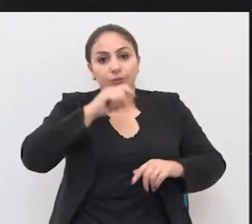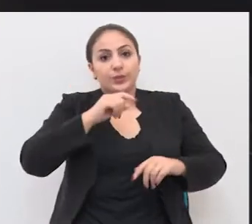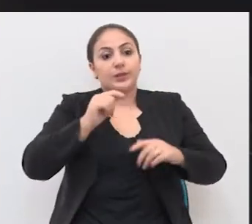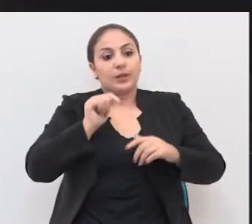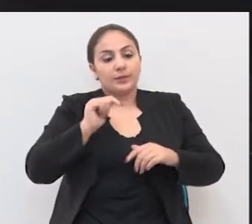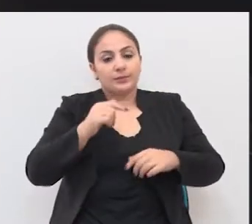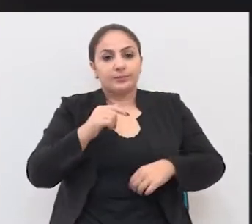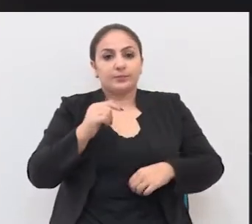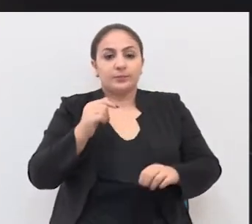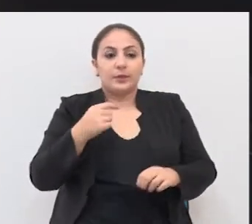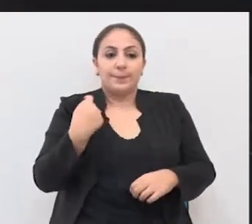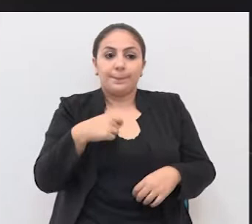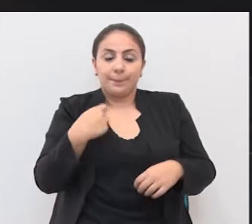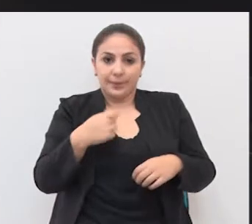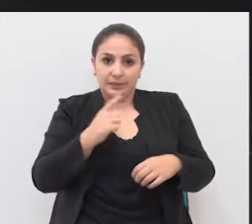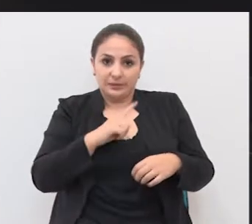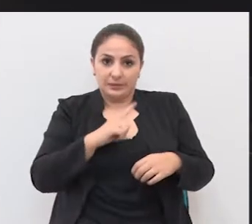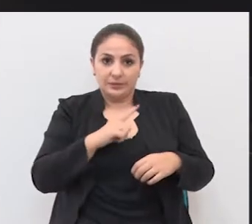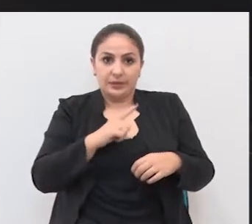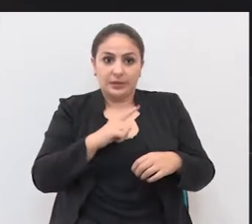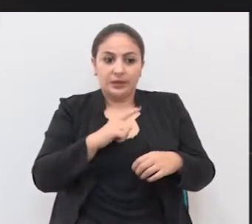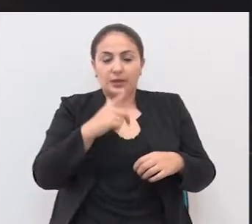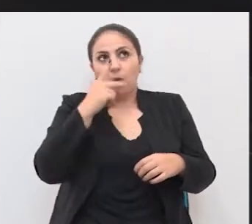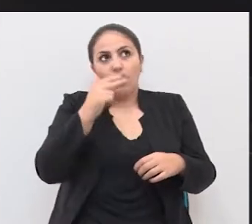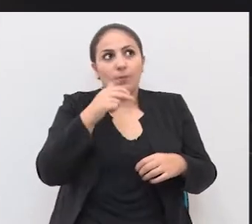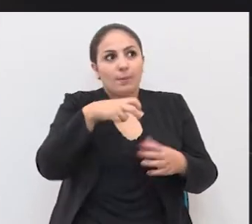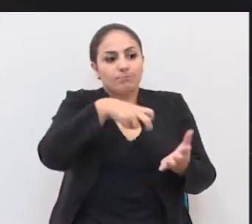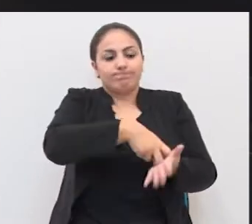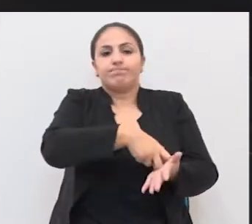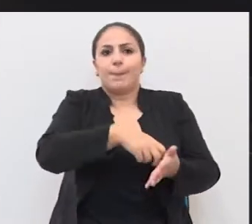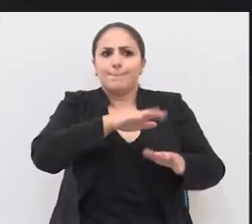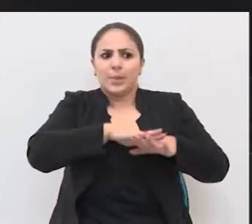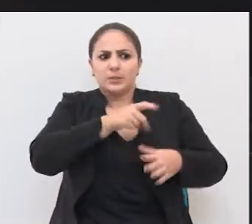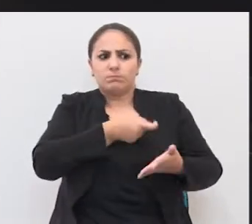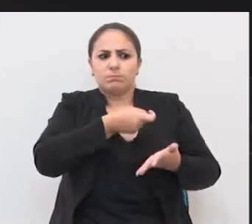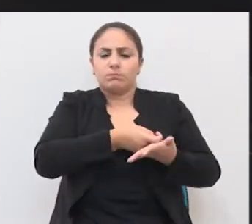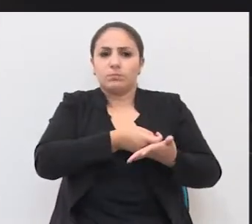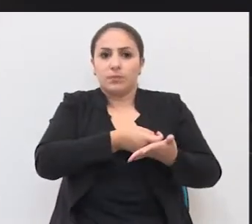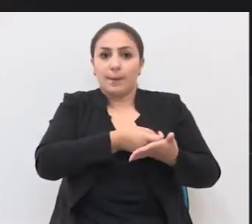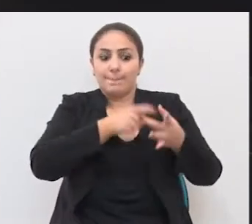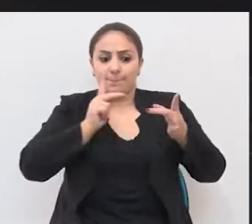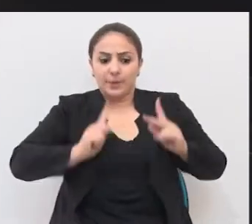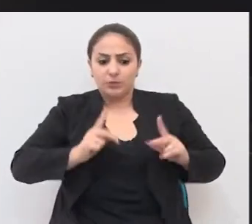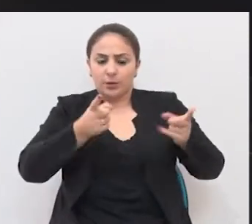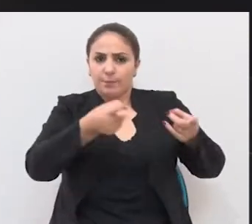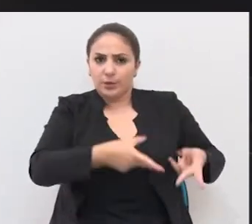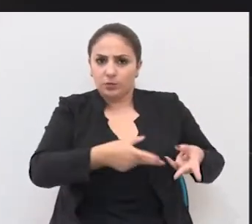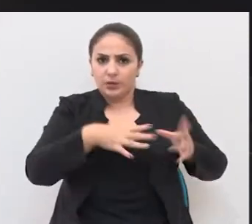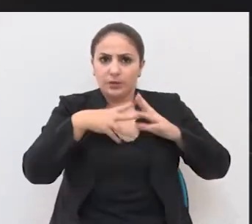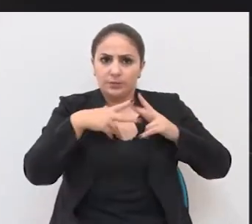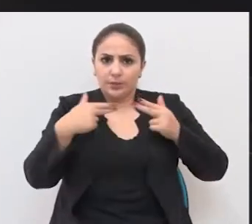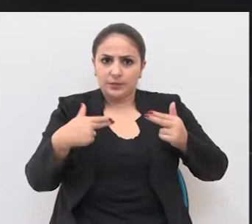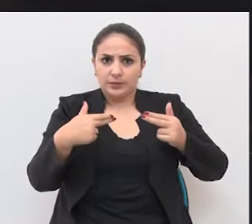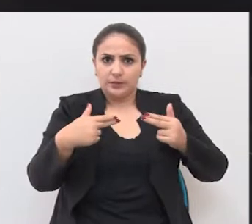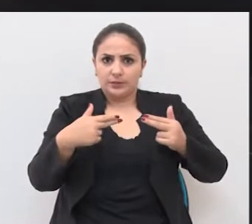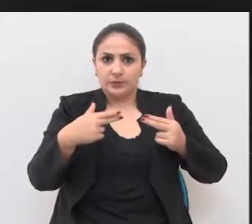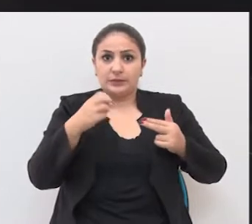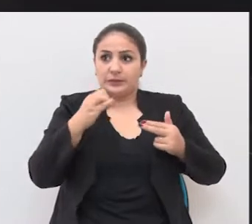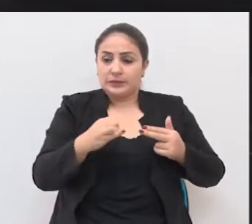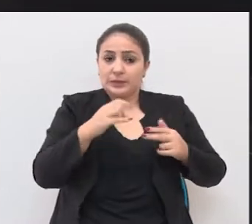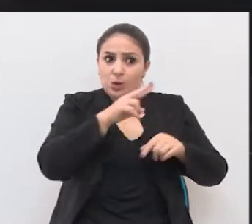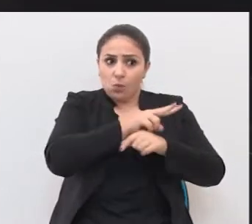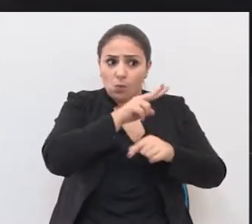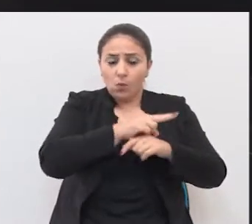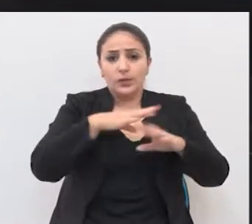Enfim, a maior dificuldade acho que é essa mesmo. Tem que ser uma punição mais pesada para quem abandona animais, quem